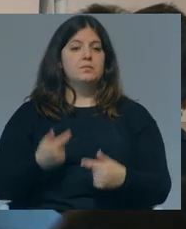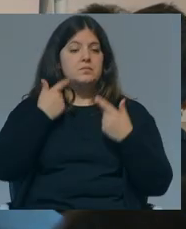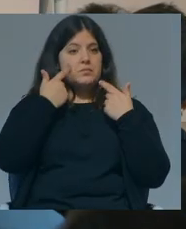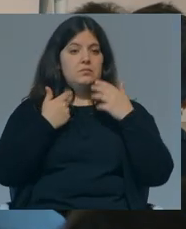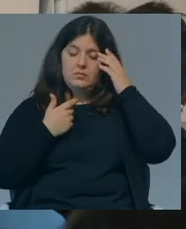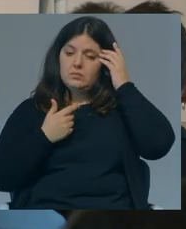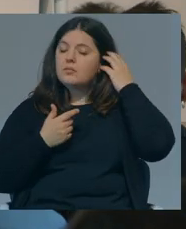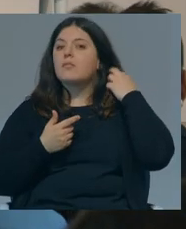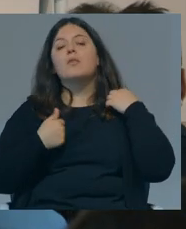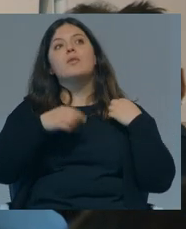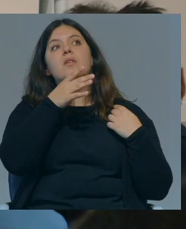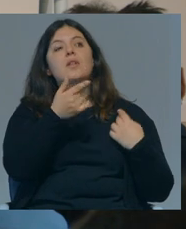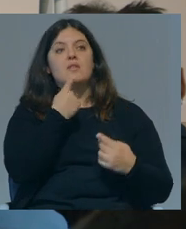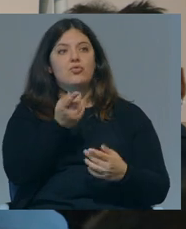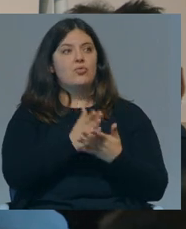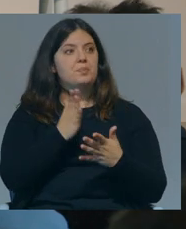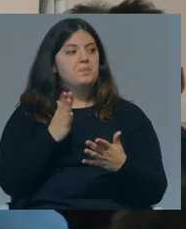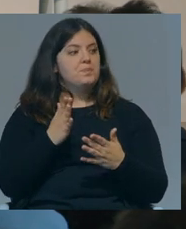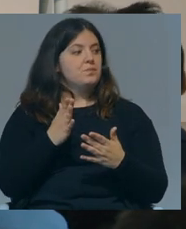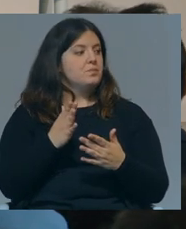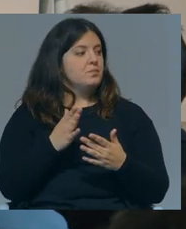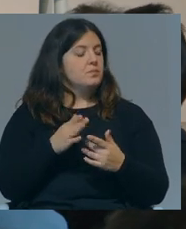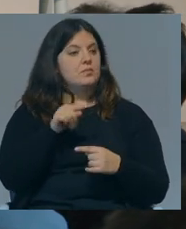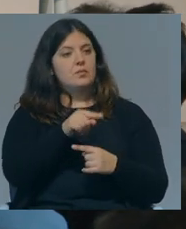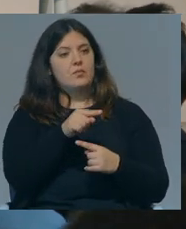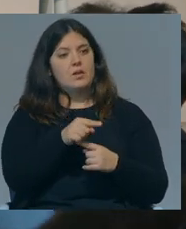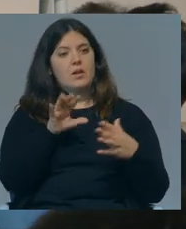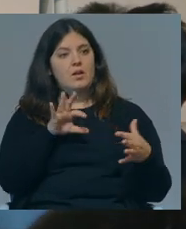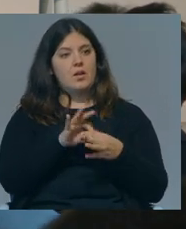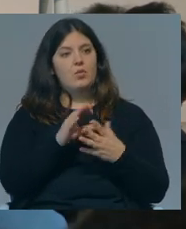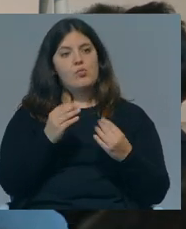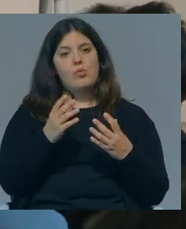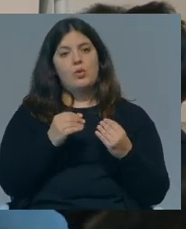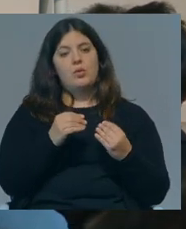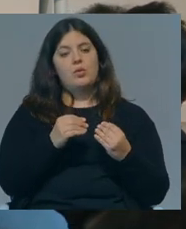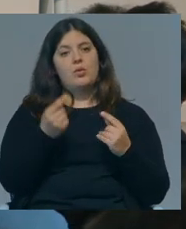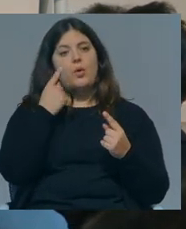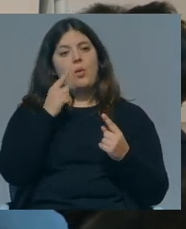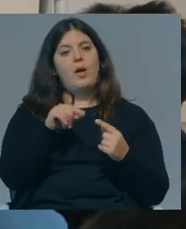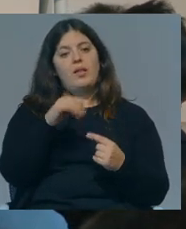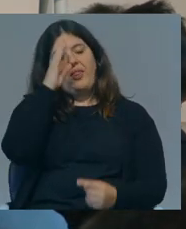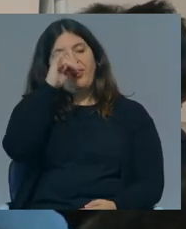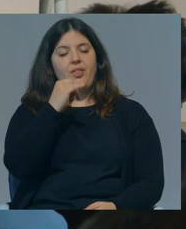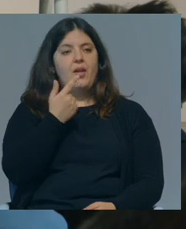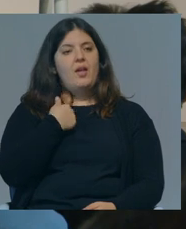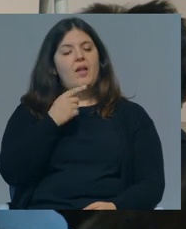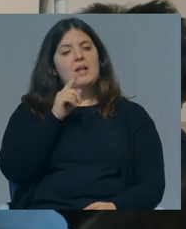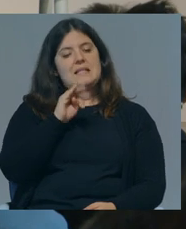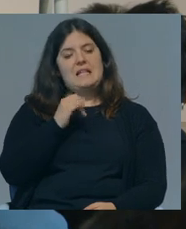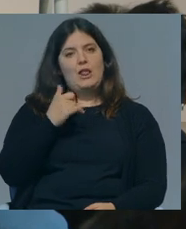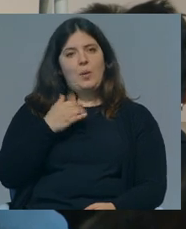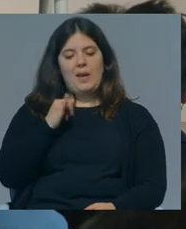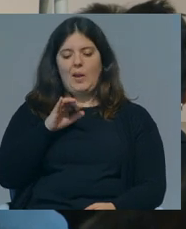Eu... Ah, não, eu queria só dizer... Não, que isso também tem muito a ver com a questão do síndroma do impostor, não é? Ou, caso, o síndroma da impostora.